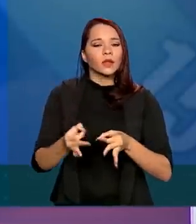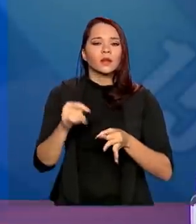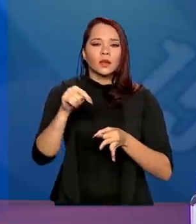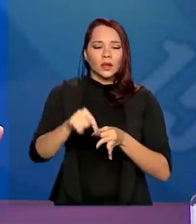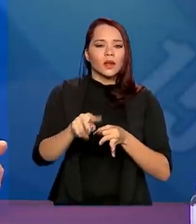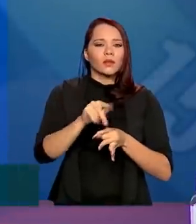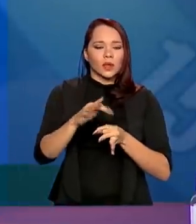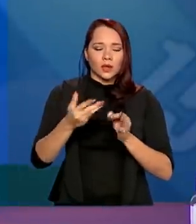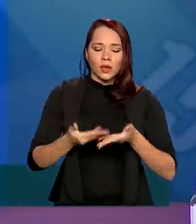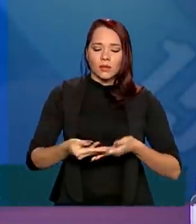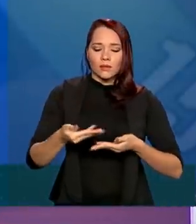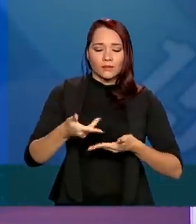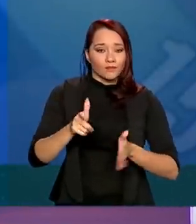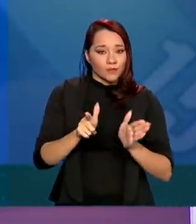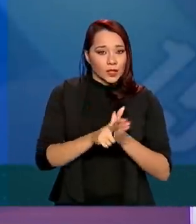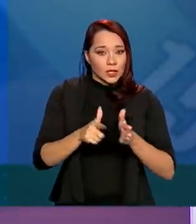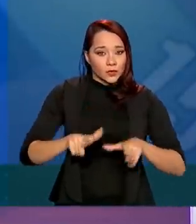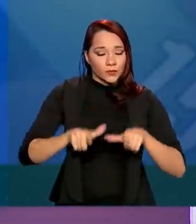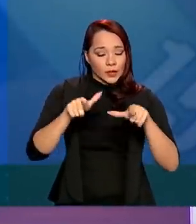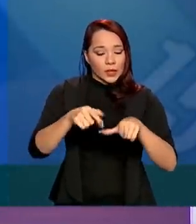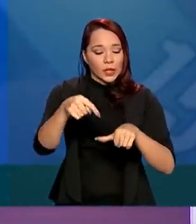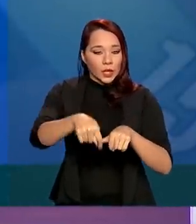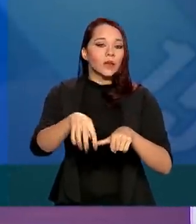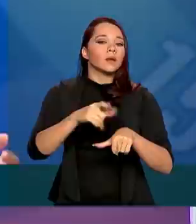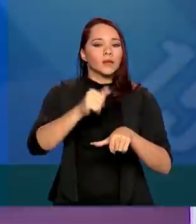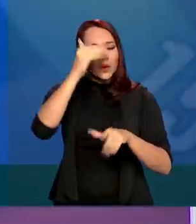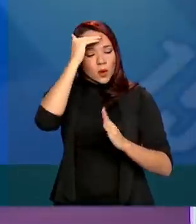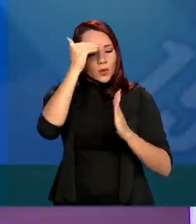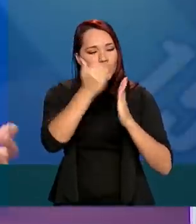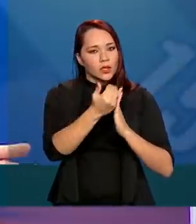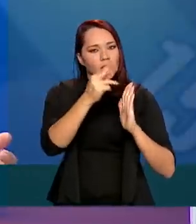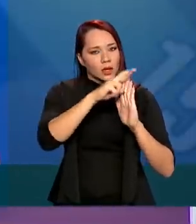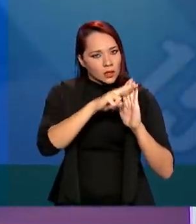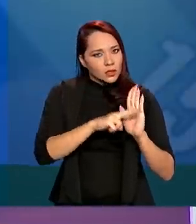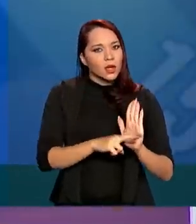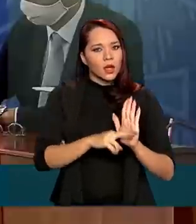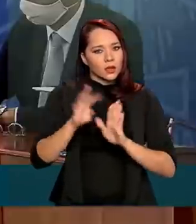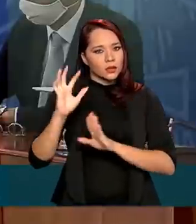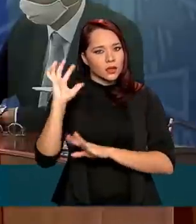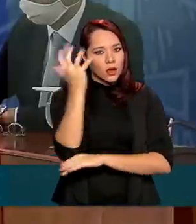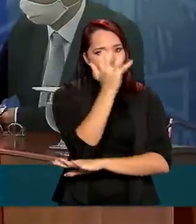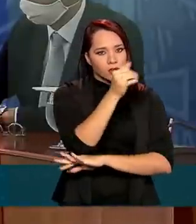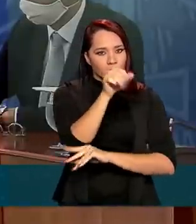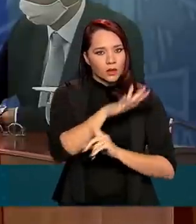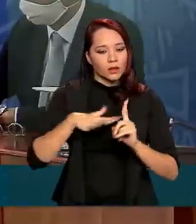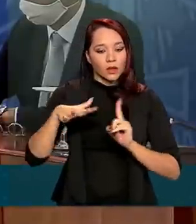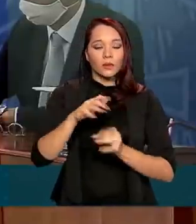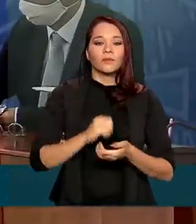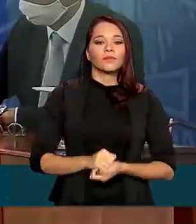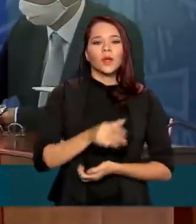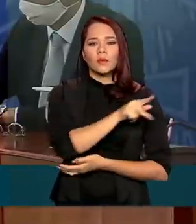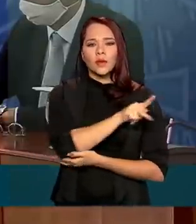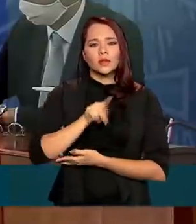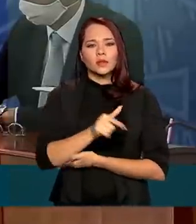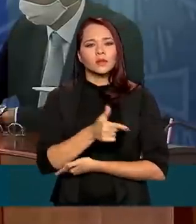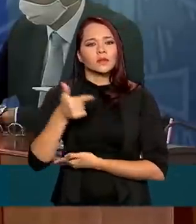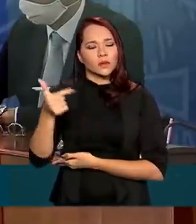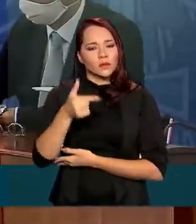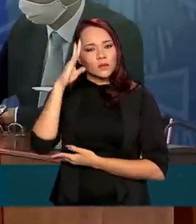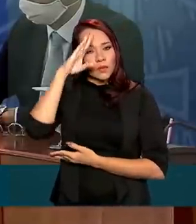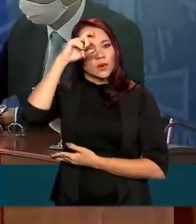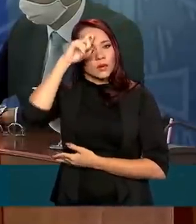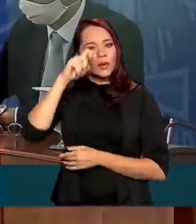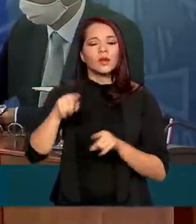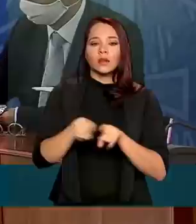título e, portanto, eles terão que cumprir as regras ambientais. O vice-presidente Hamilton Mourão também